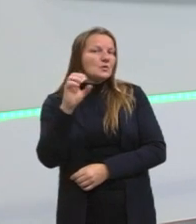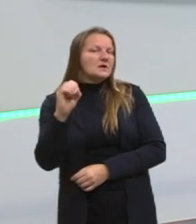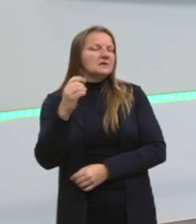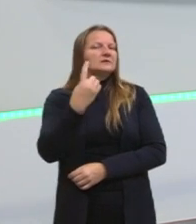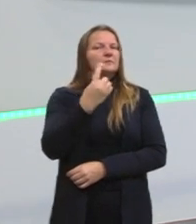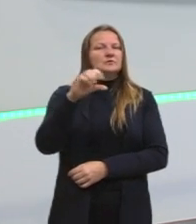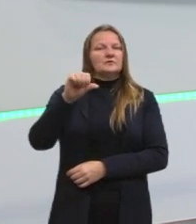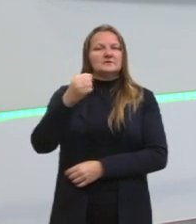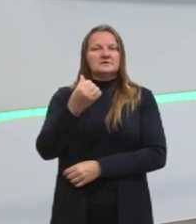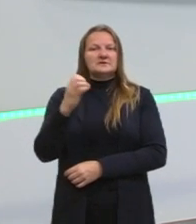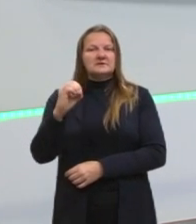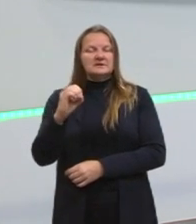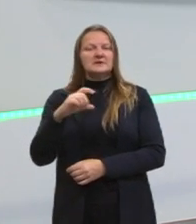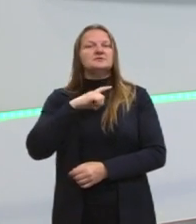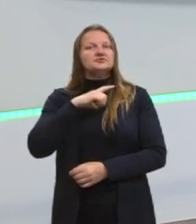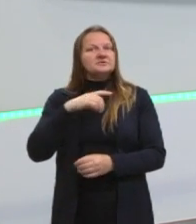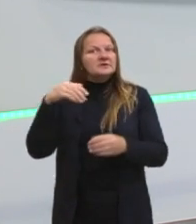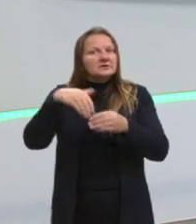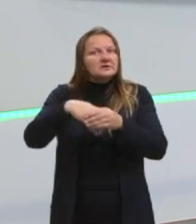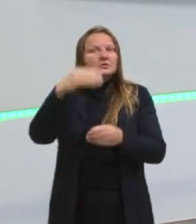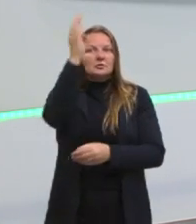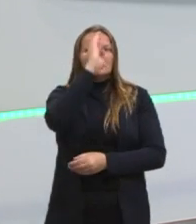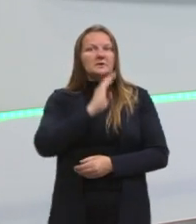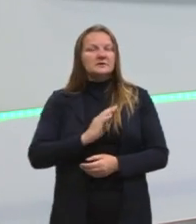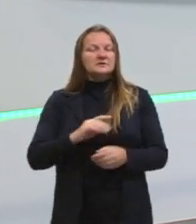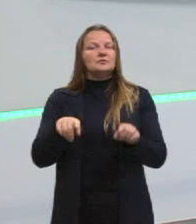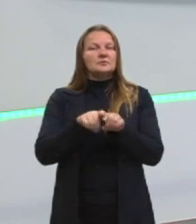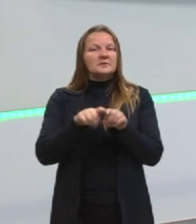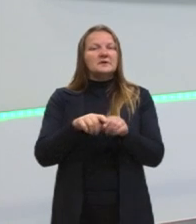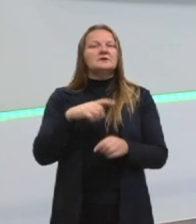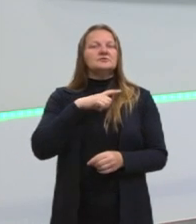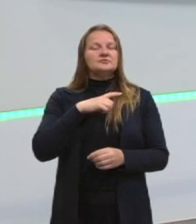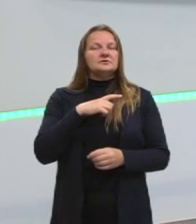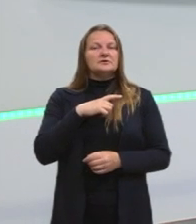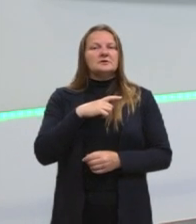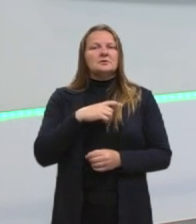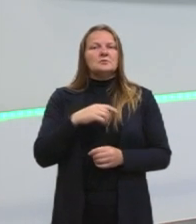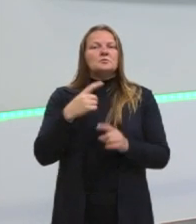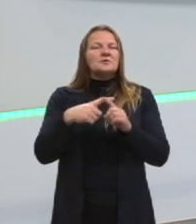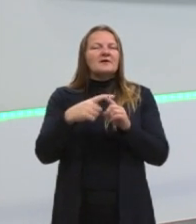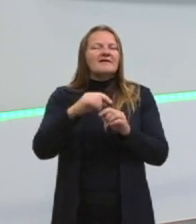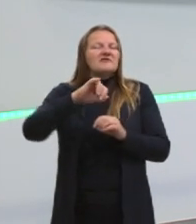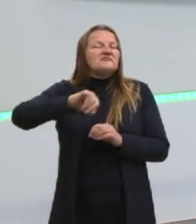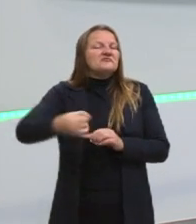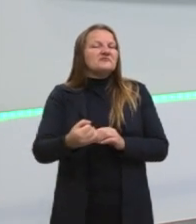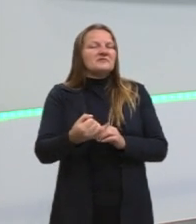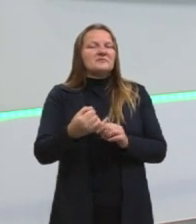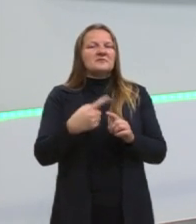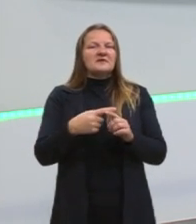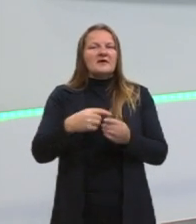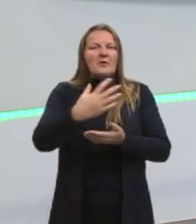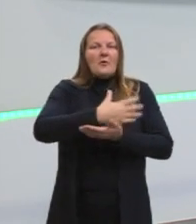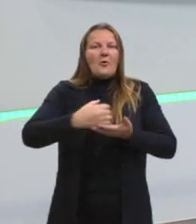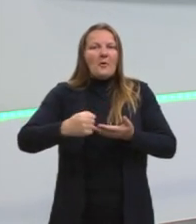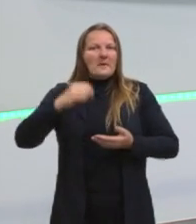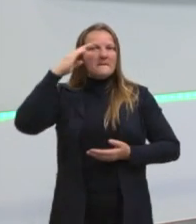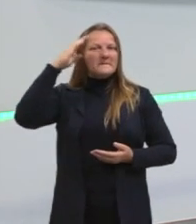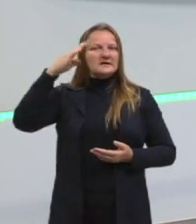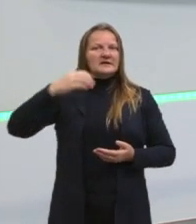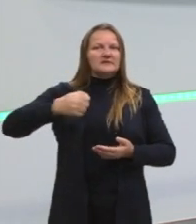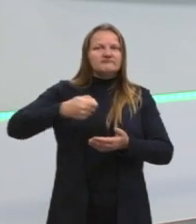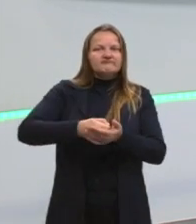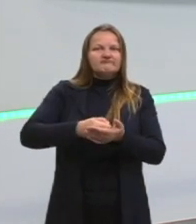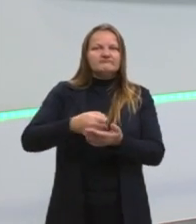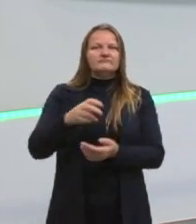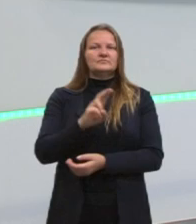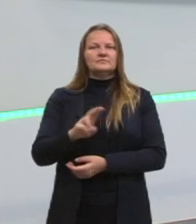presente no Brasil e ele foi usado para tentar legitimar, para tentar justificar um golpe militar. Lembrando que isso